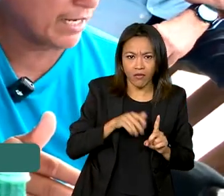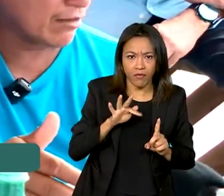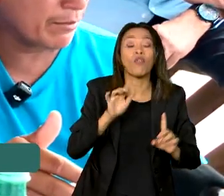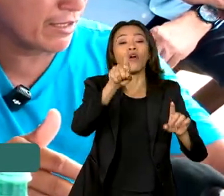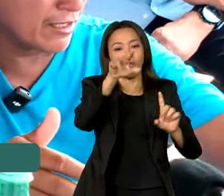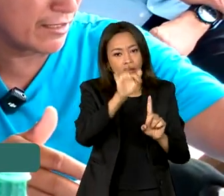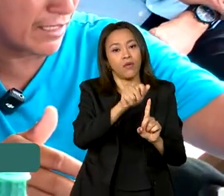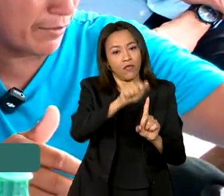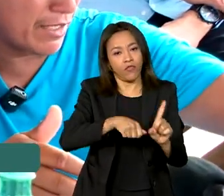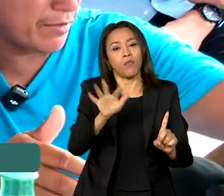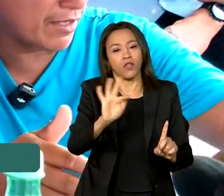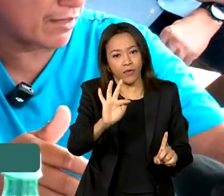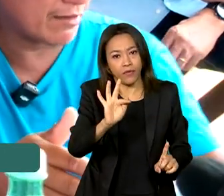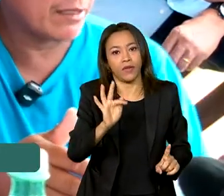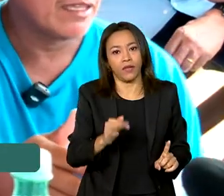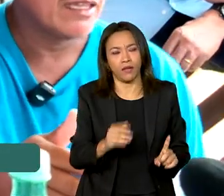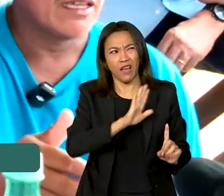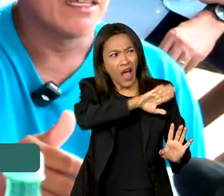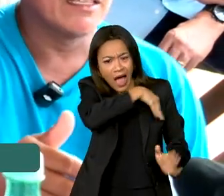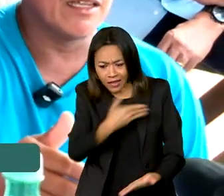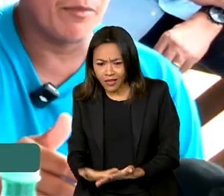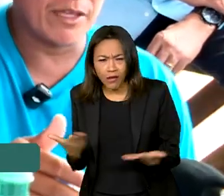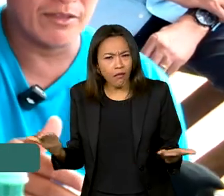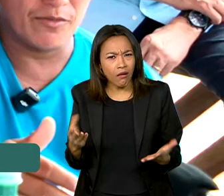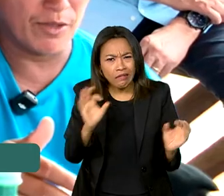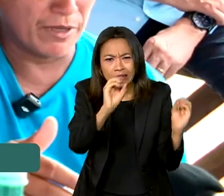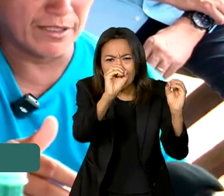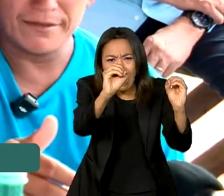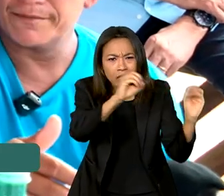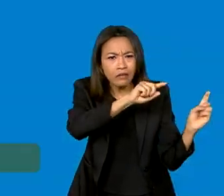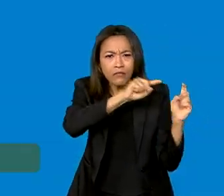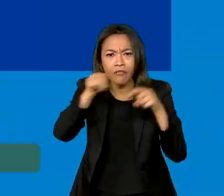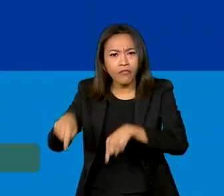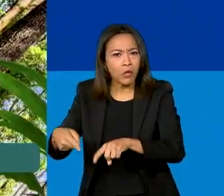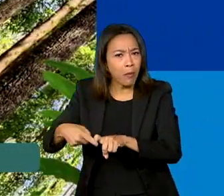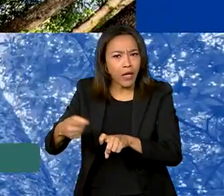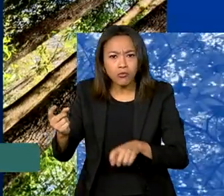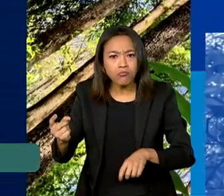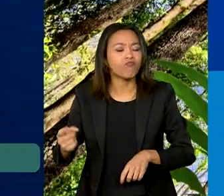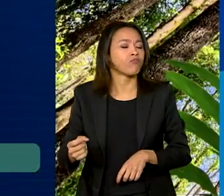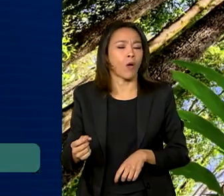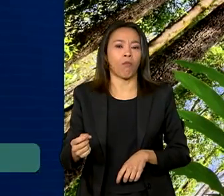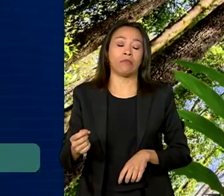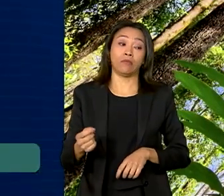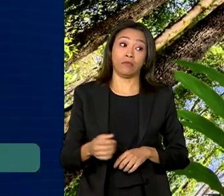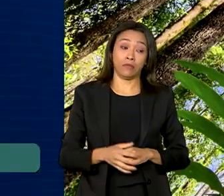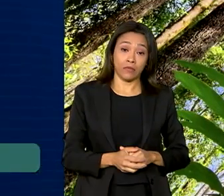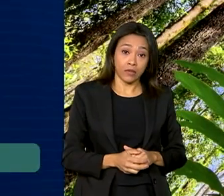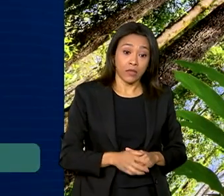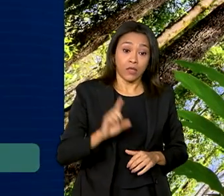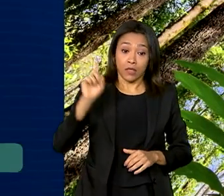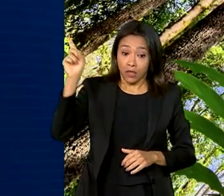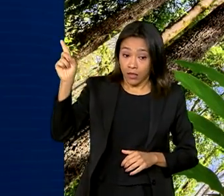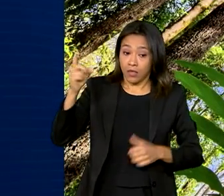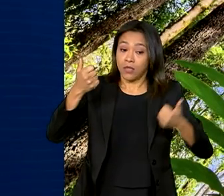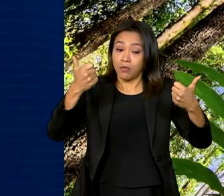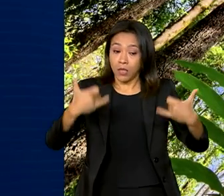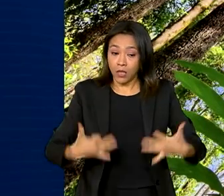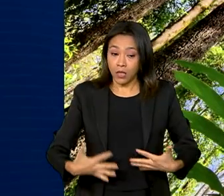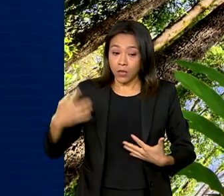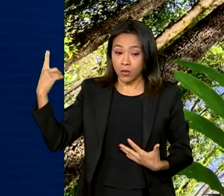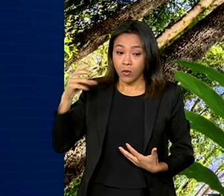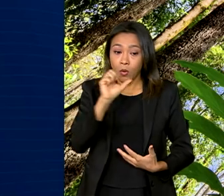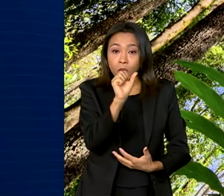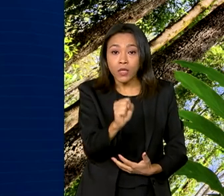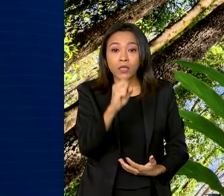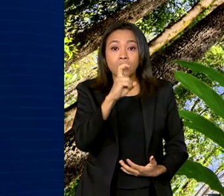Foi fevereiro, água também ali. E de lá para cá não veio mais médico? Não, médico, não veio mais. Segundo o Ministério do Meio Ambiente e Mudança do Clima, 85